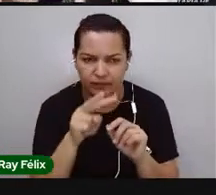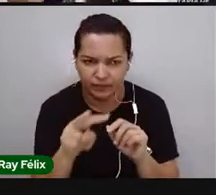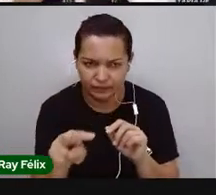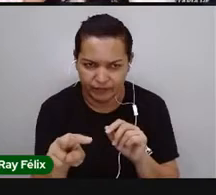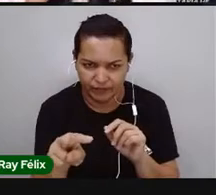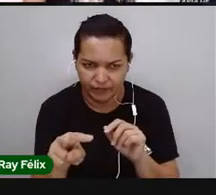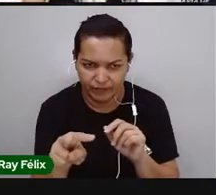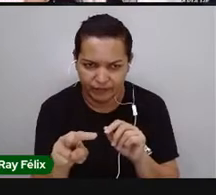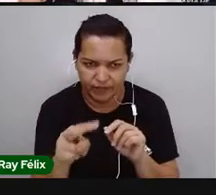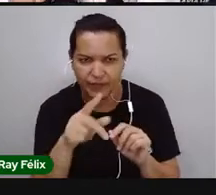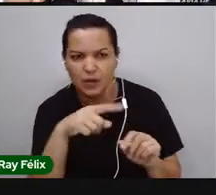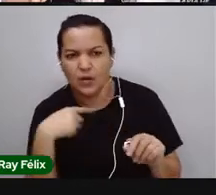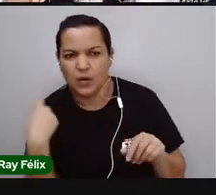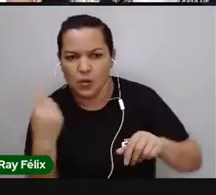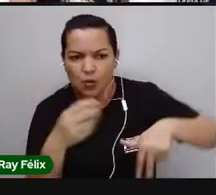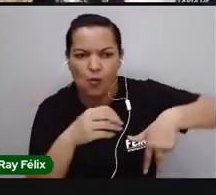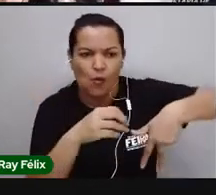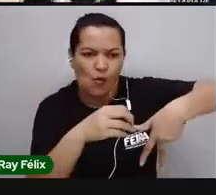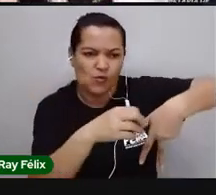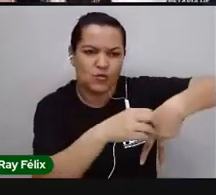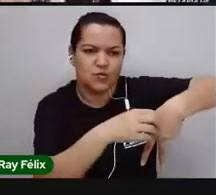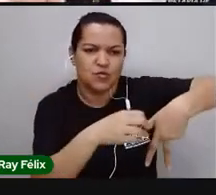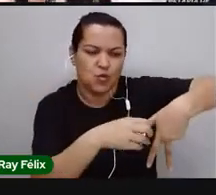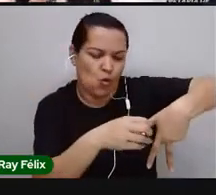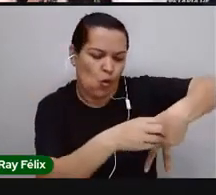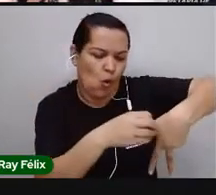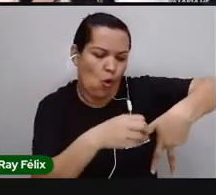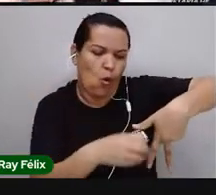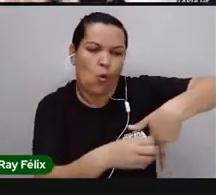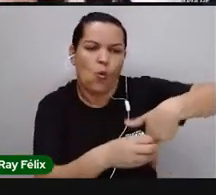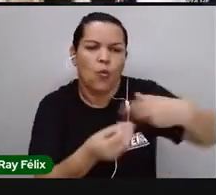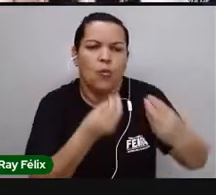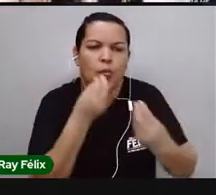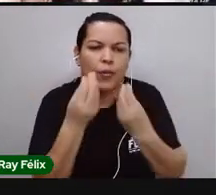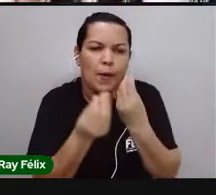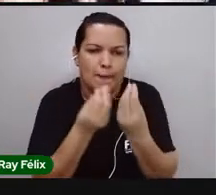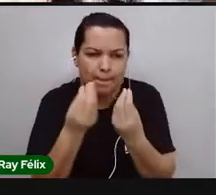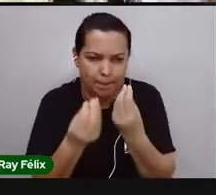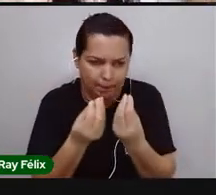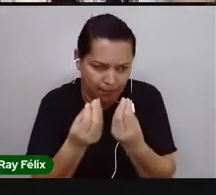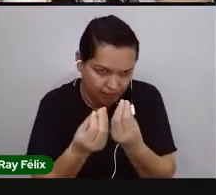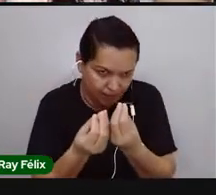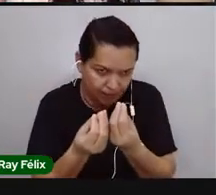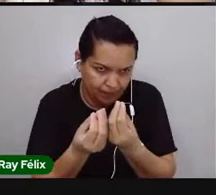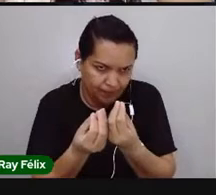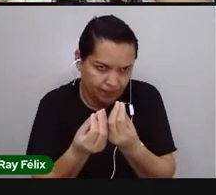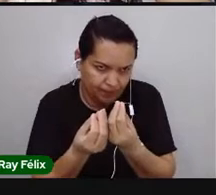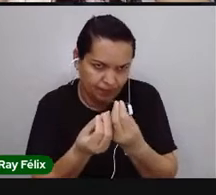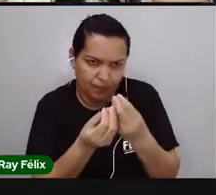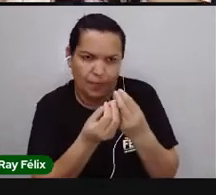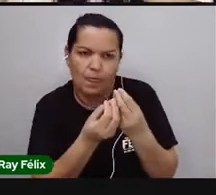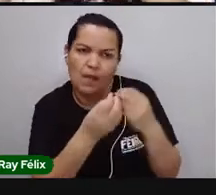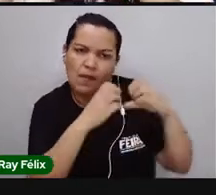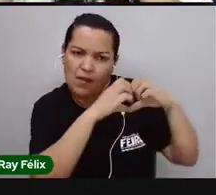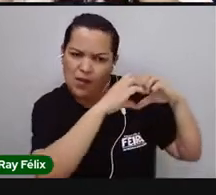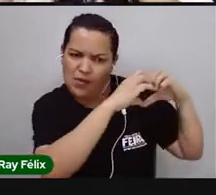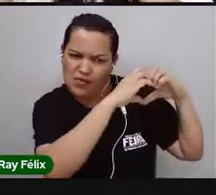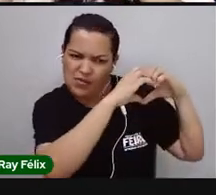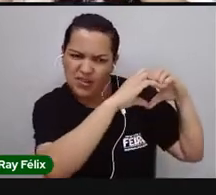nossos órgãos. E a gente começou a identificar como eles são, né? Então, um coração assim, ó.